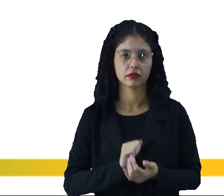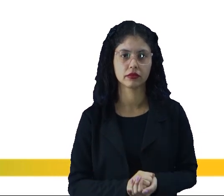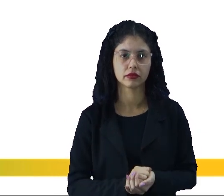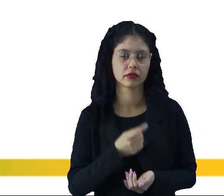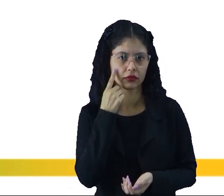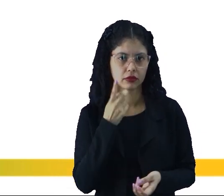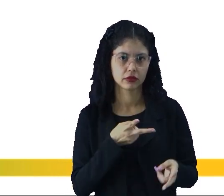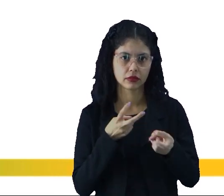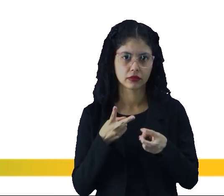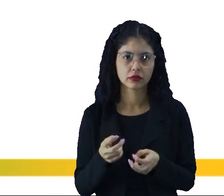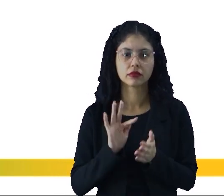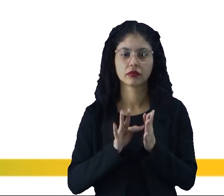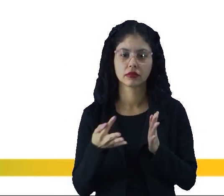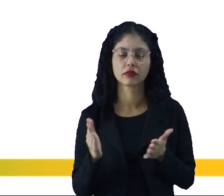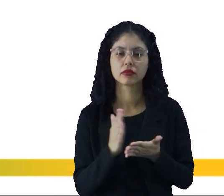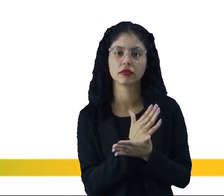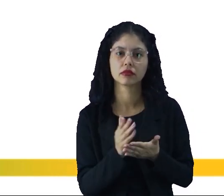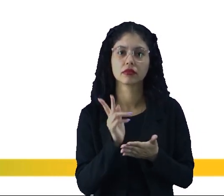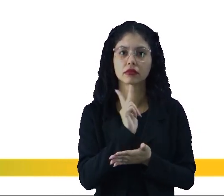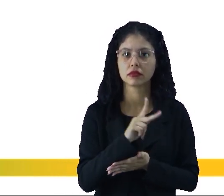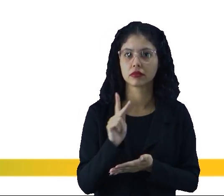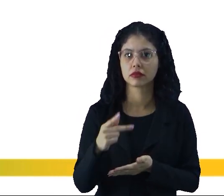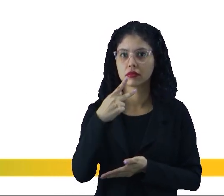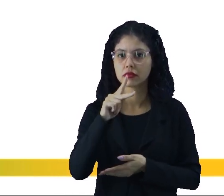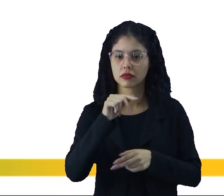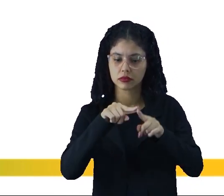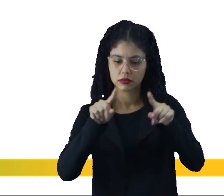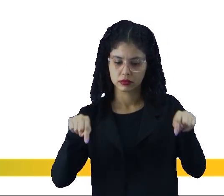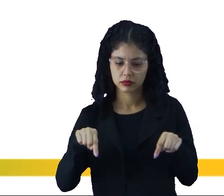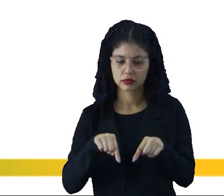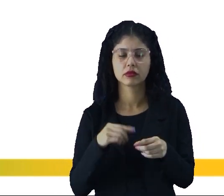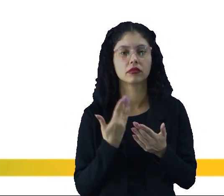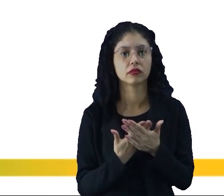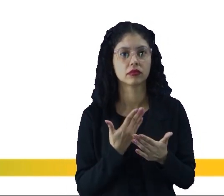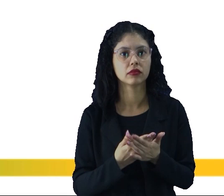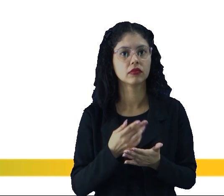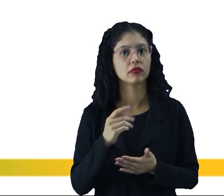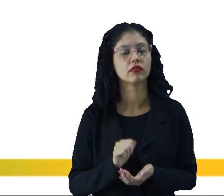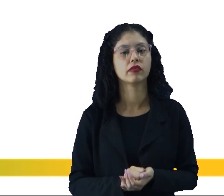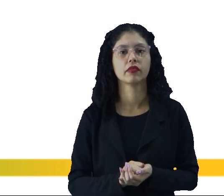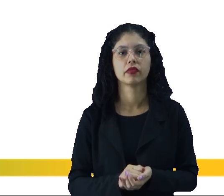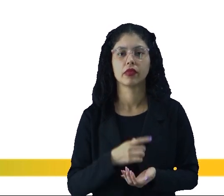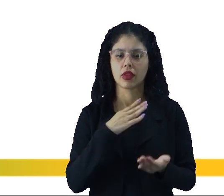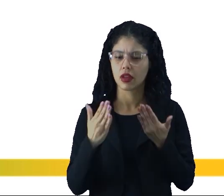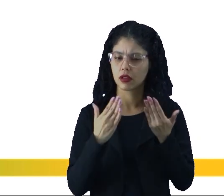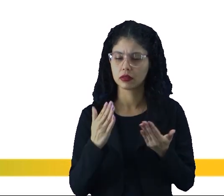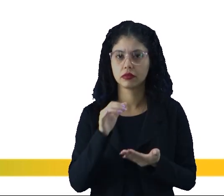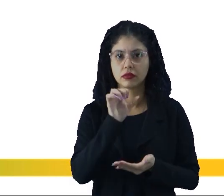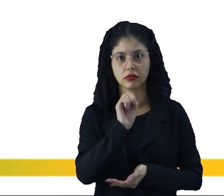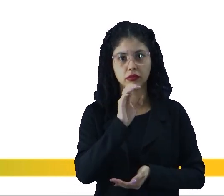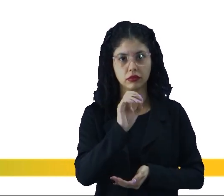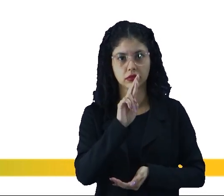Interessante notarmos que essa função, alguns professores na sua sala de aula, talvez até associe com uma palavra, né?